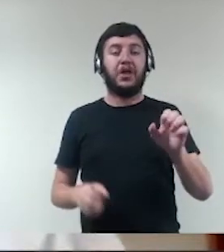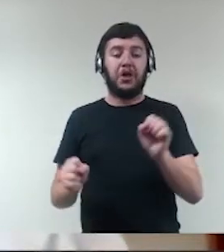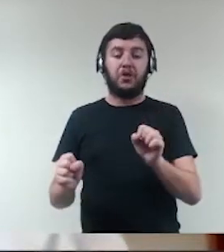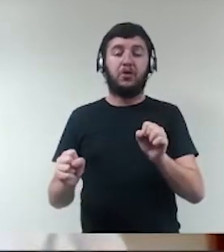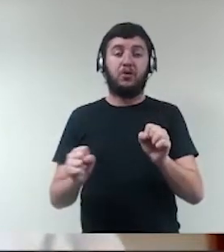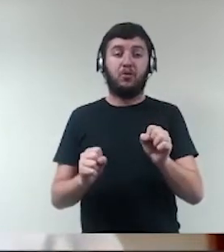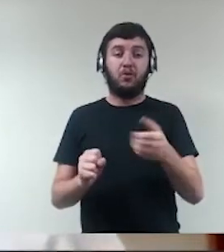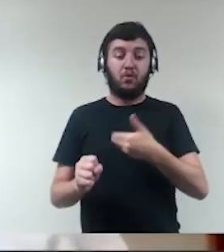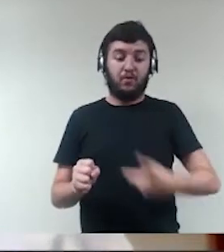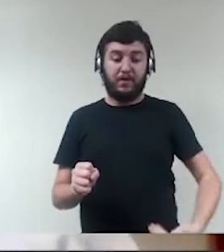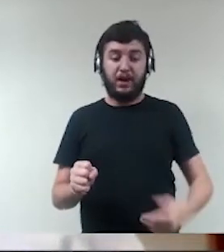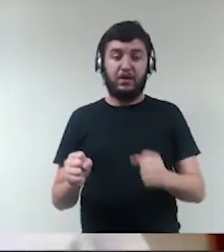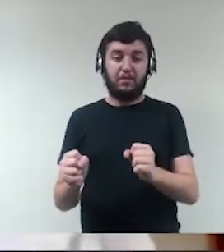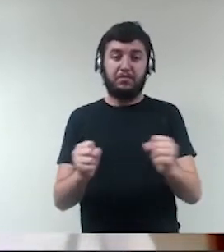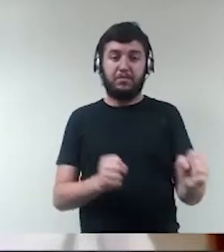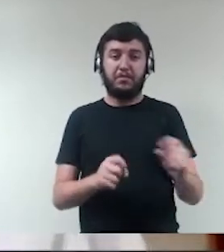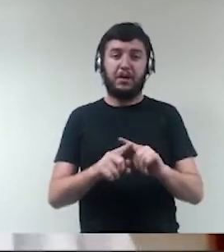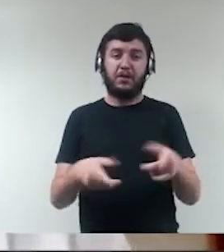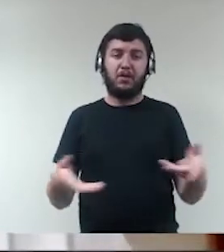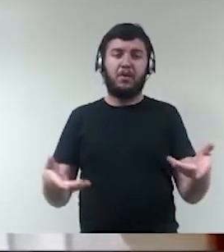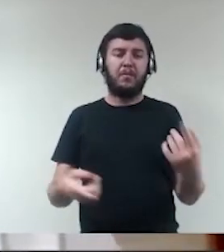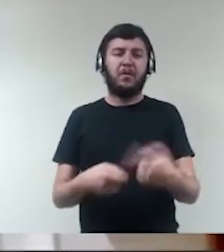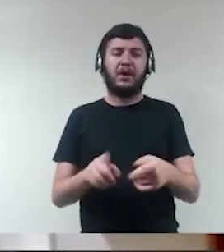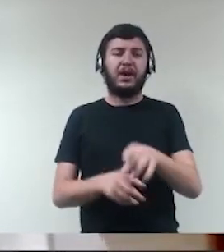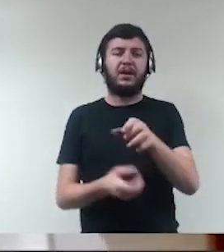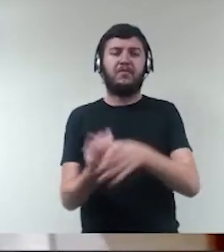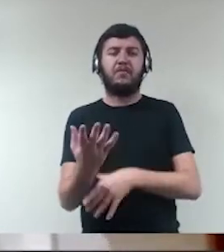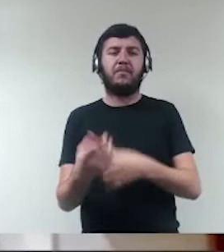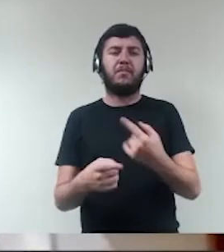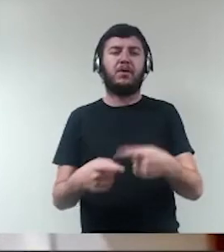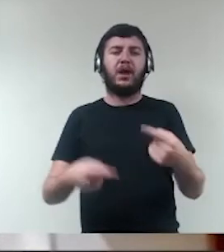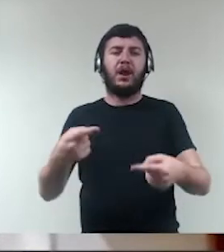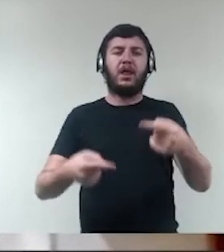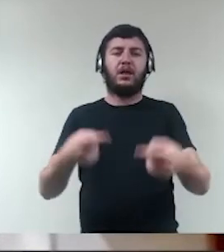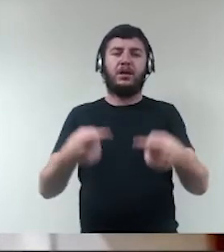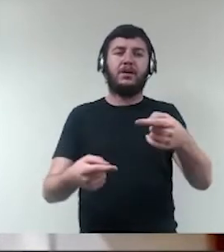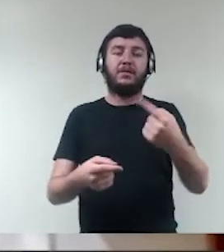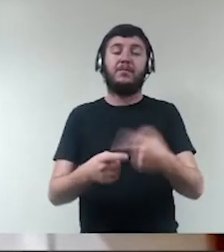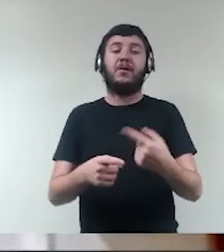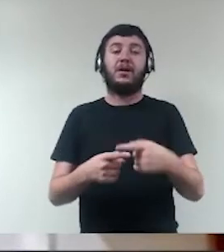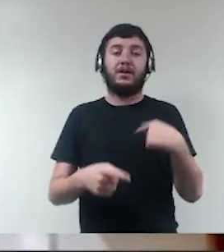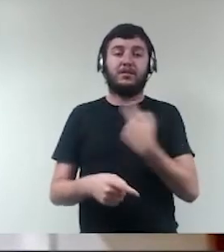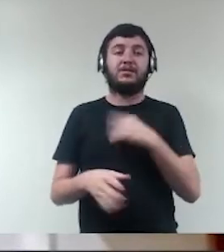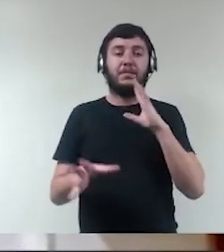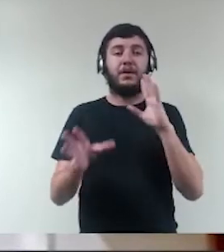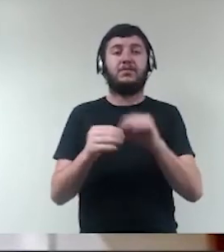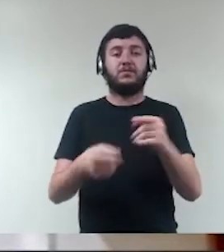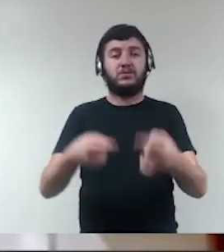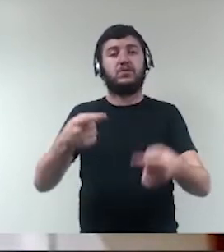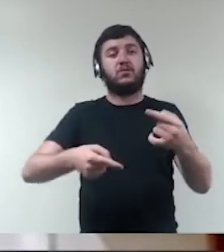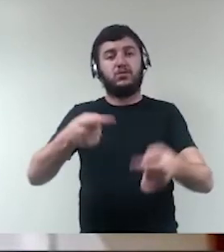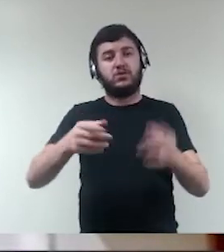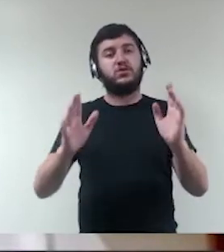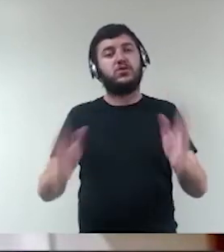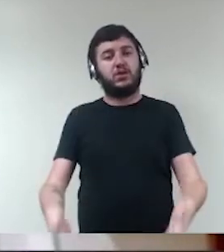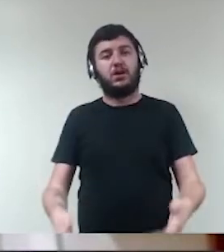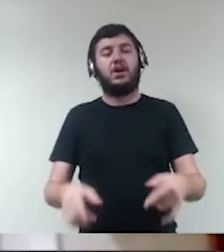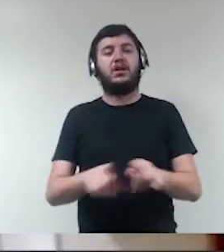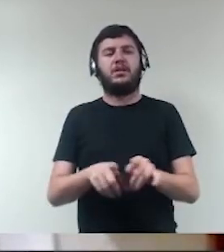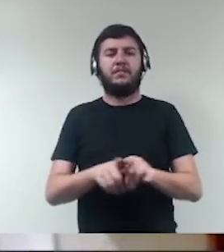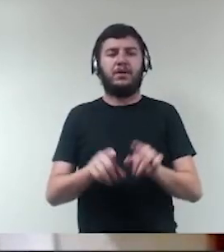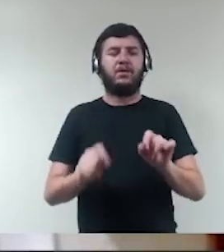hoje é tão importante, se discute tanto essa questão da governança e do compliance no poder público.